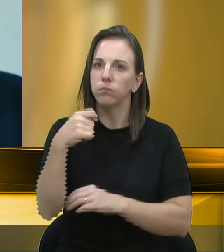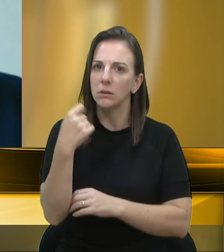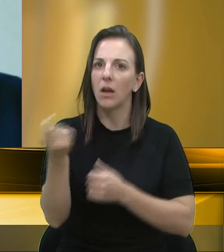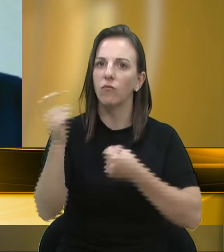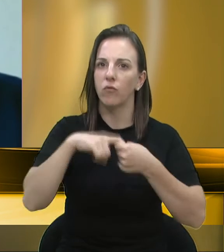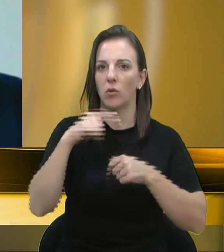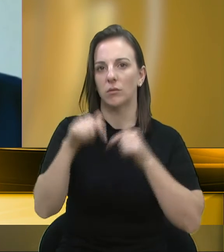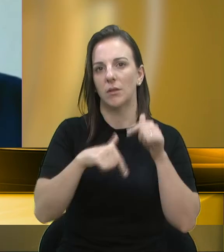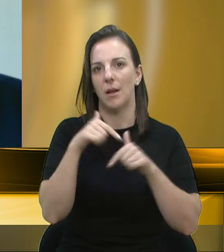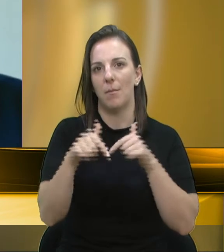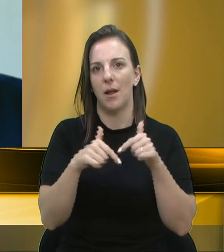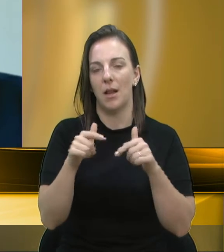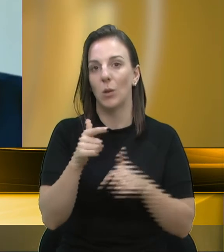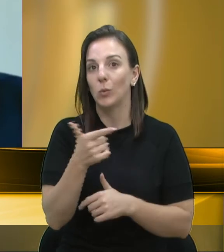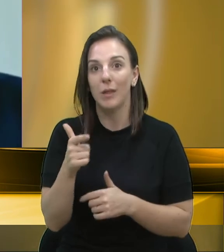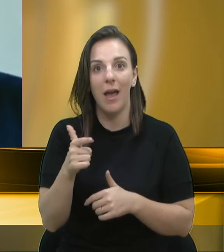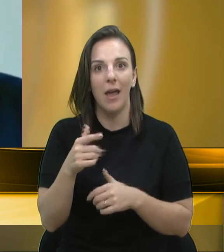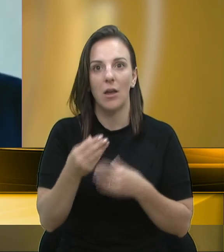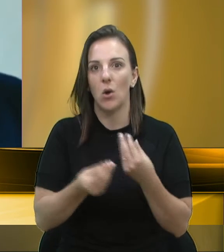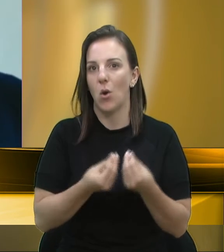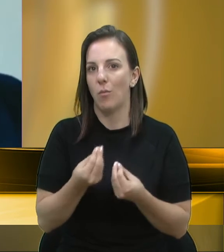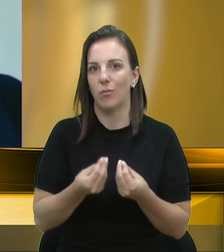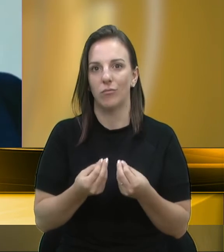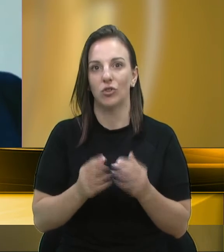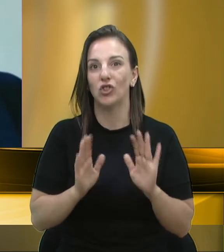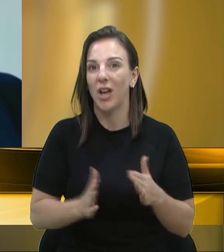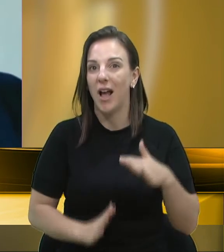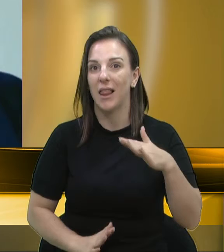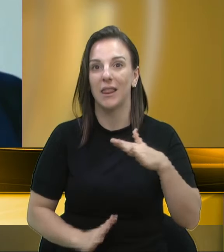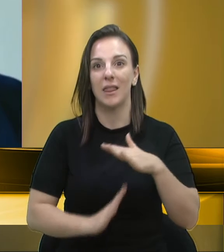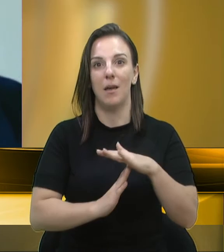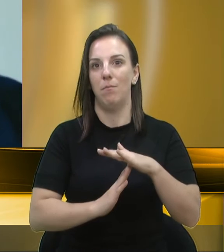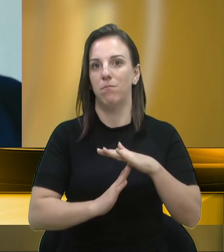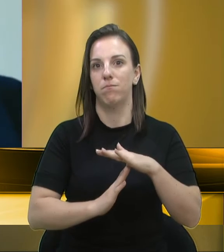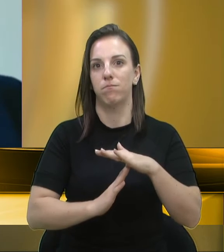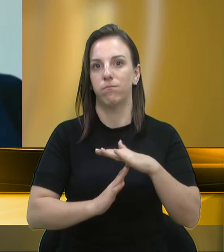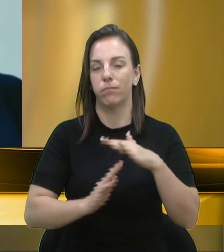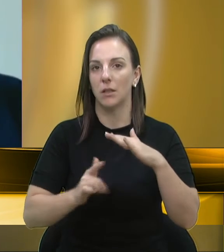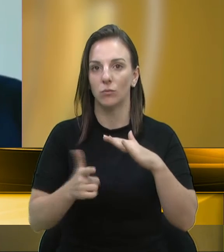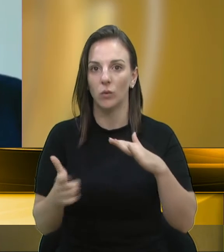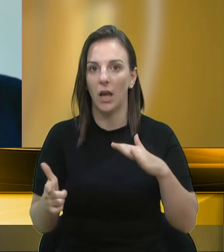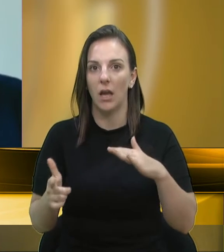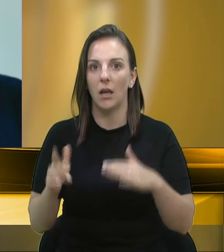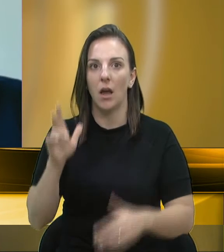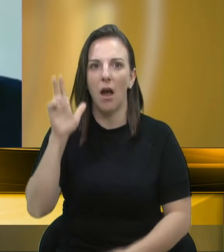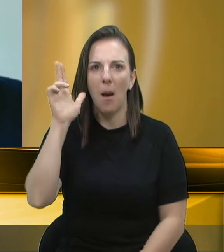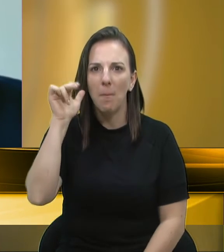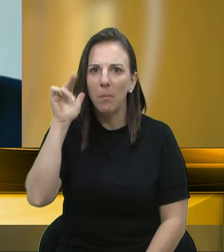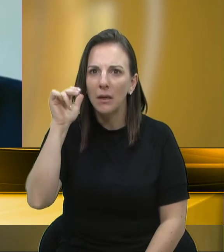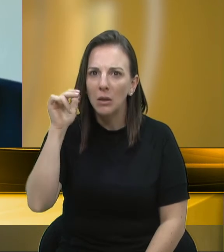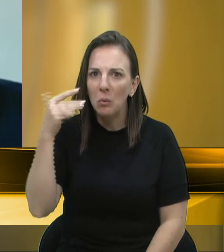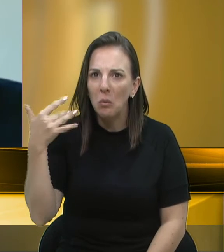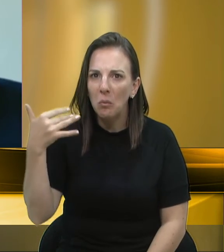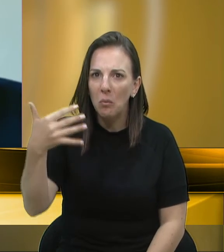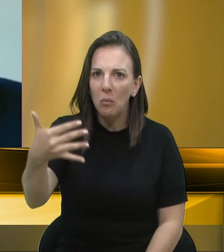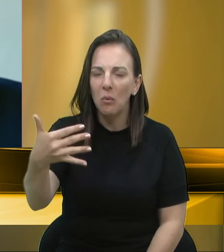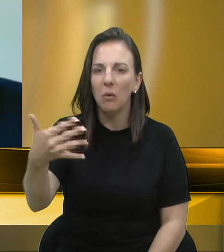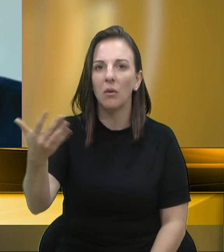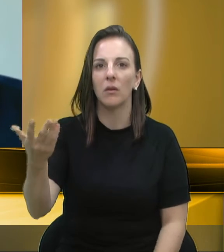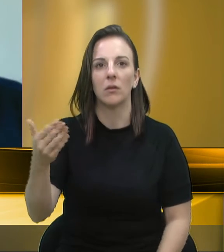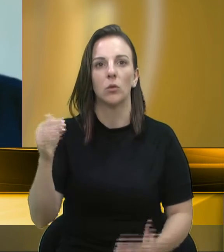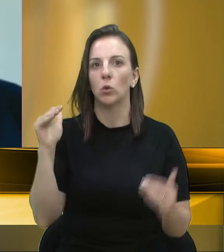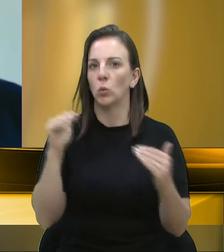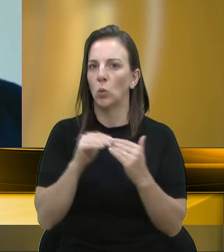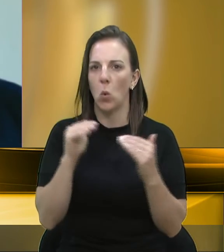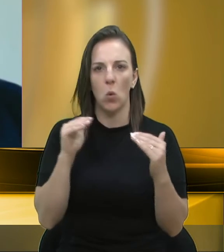Não tem mais como. Chegou no limite, acho que não tem mais condições. Abril não é. Eu discordo, discordo,